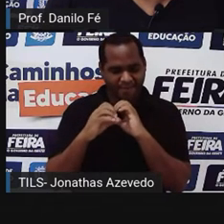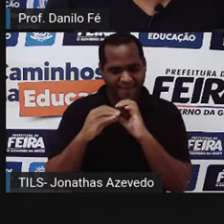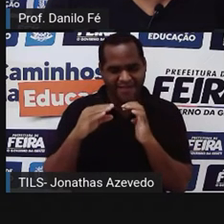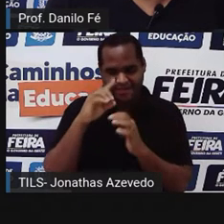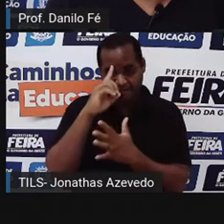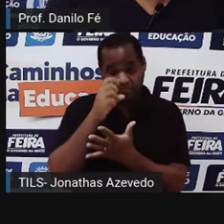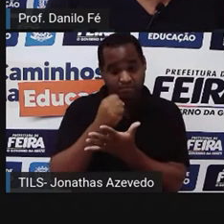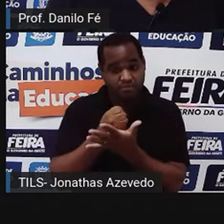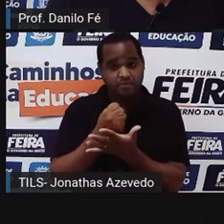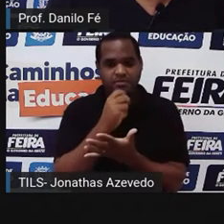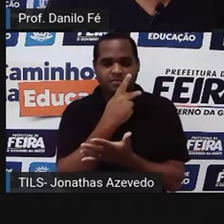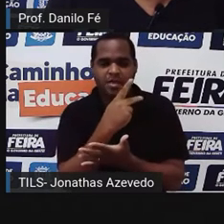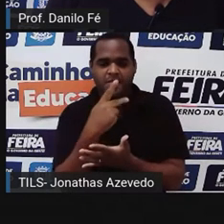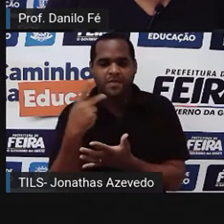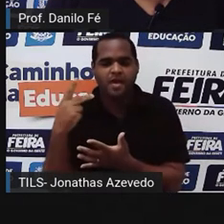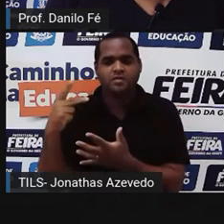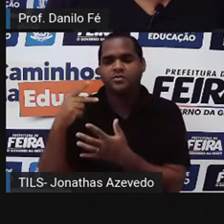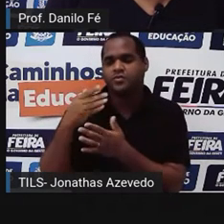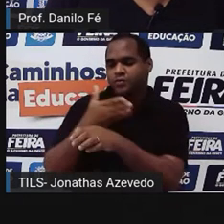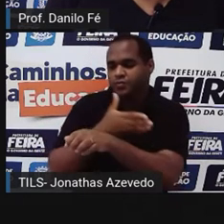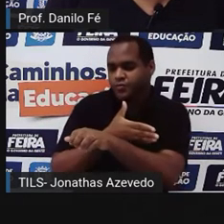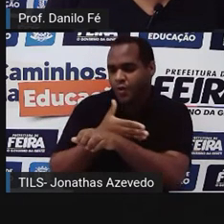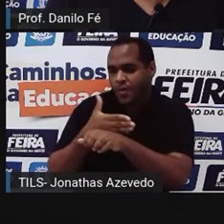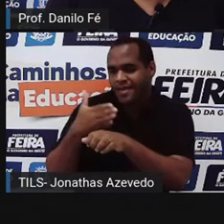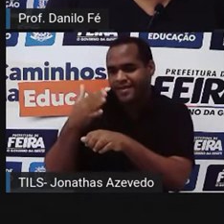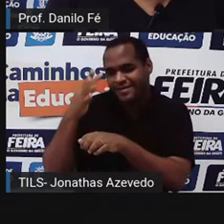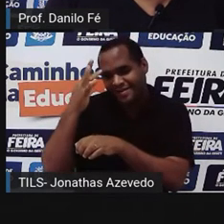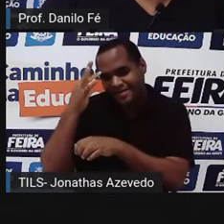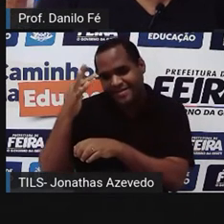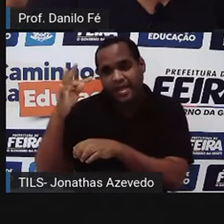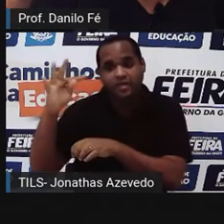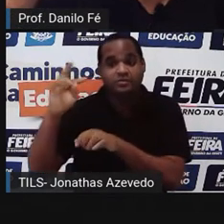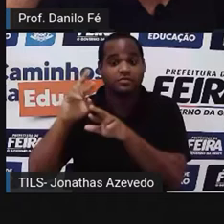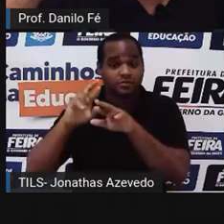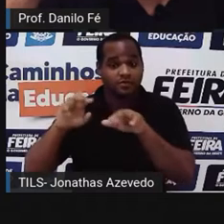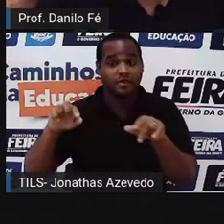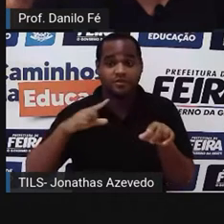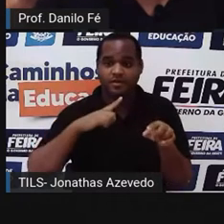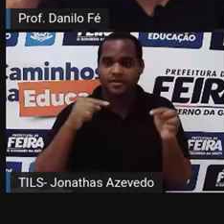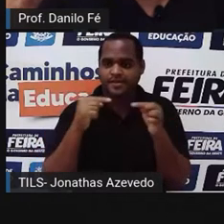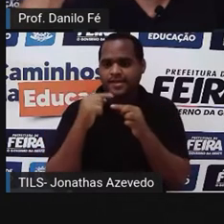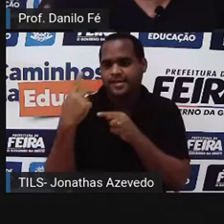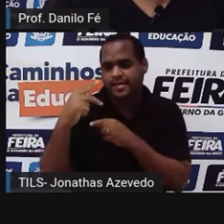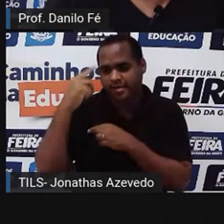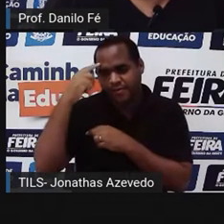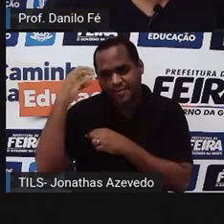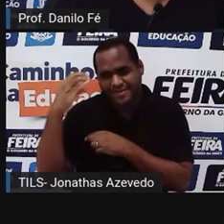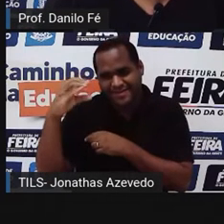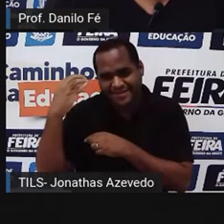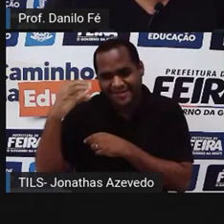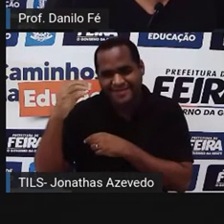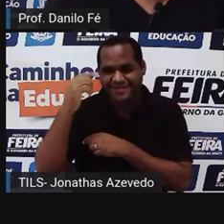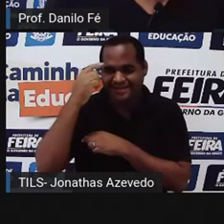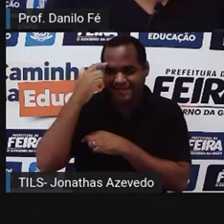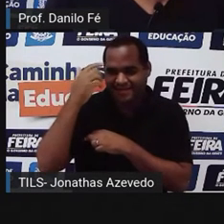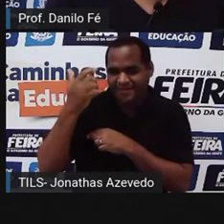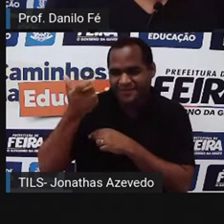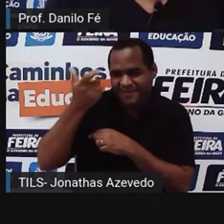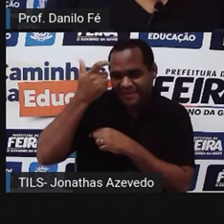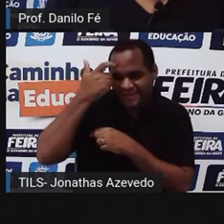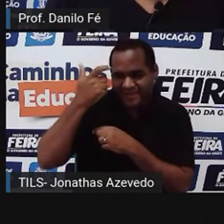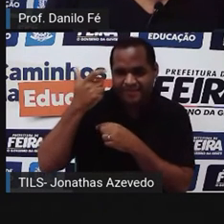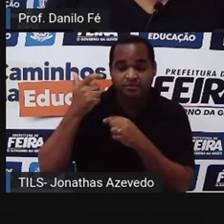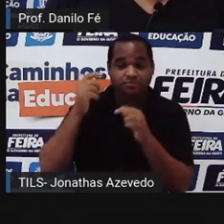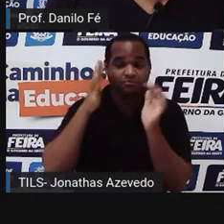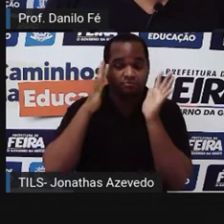não com base em tradições, mas com base naquilo que a sua consciência, sua razão, o seu pensamento